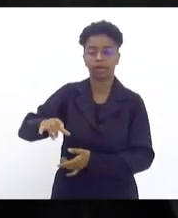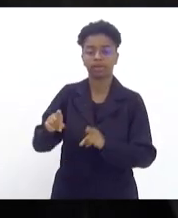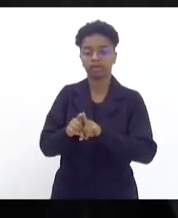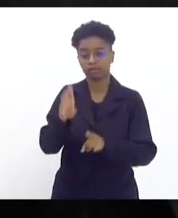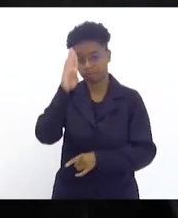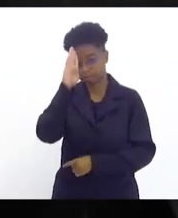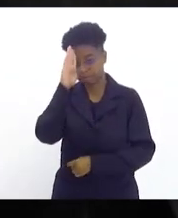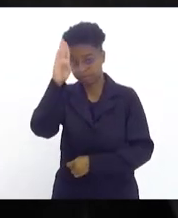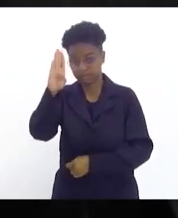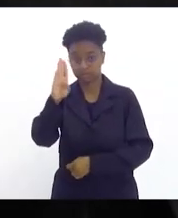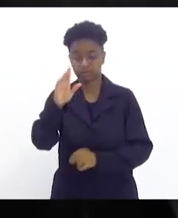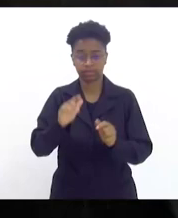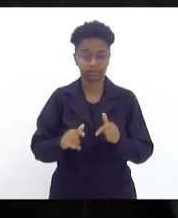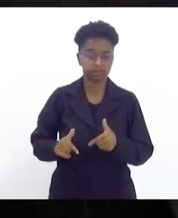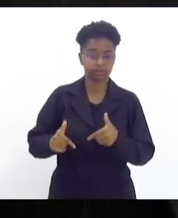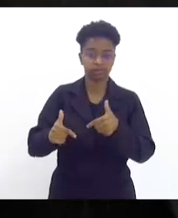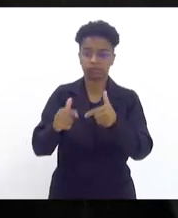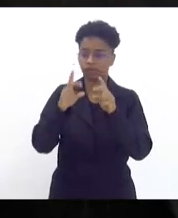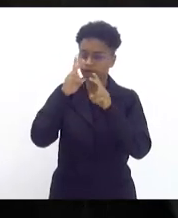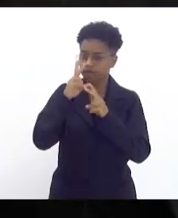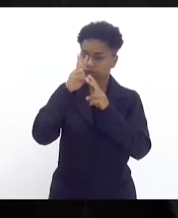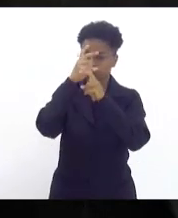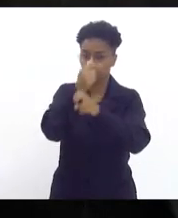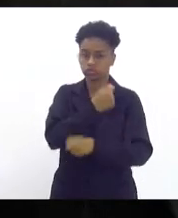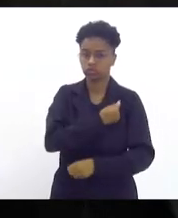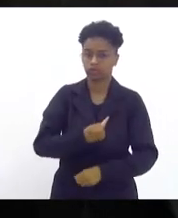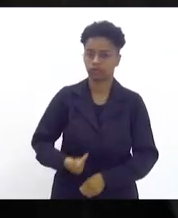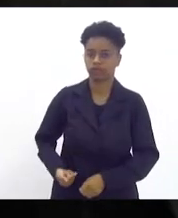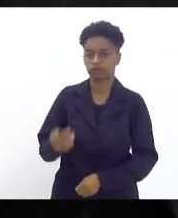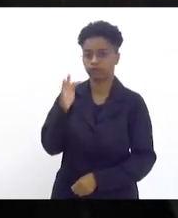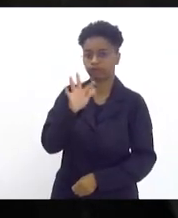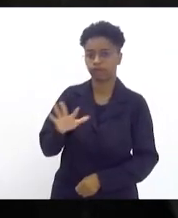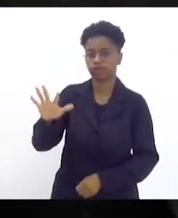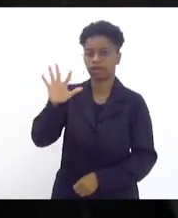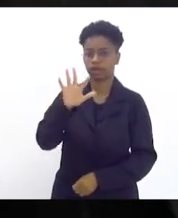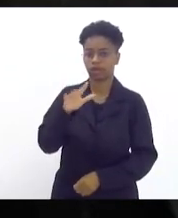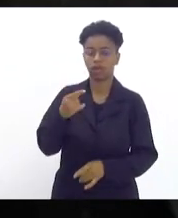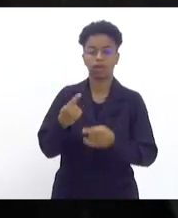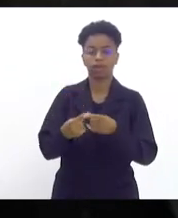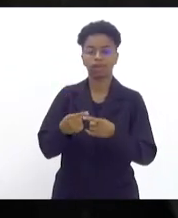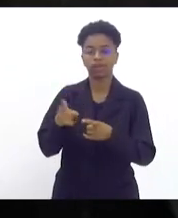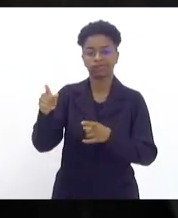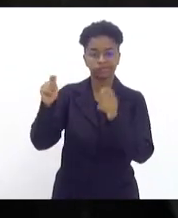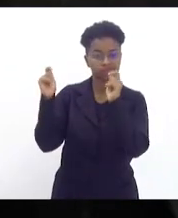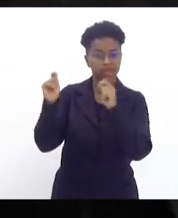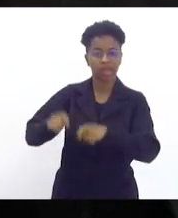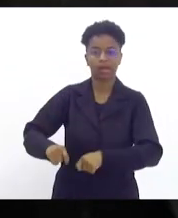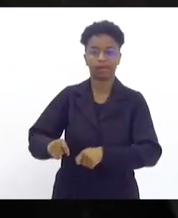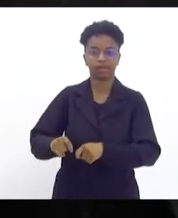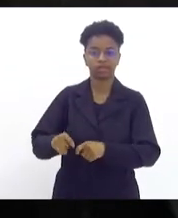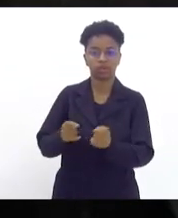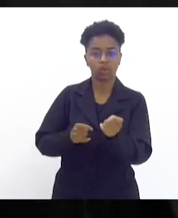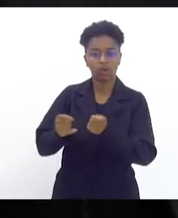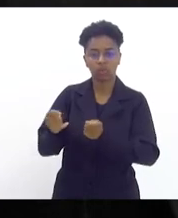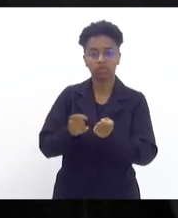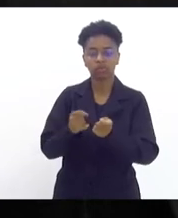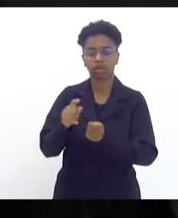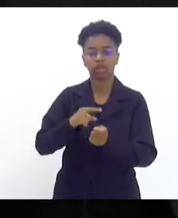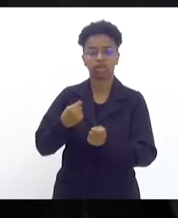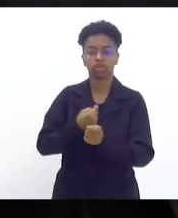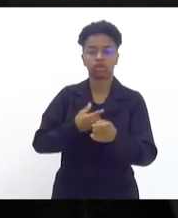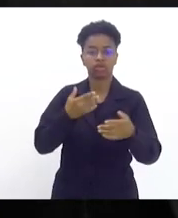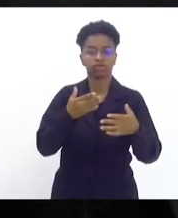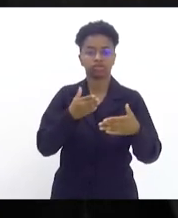a atuação forte do governo federal, que é quem tem competência para controlar as nossas